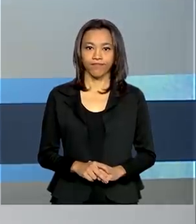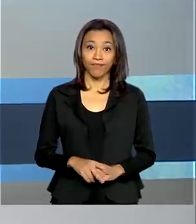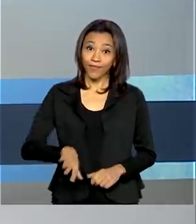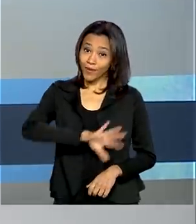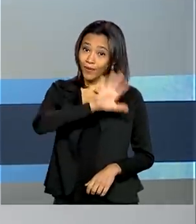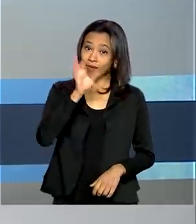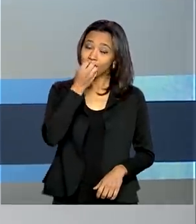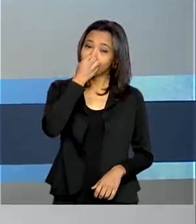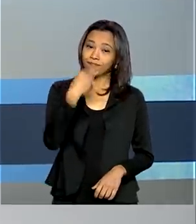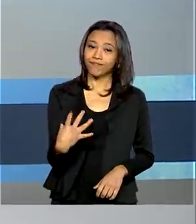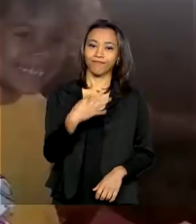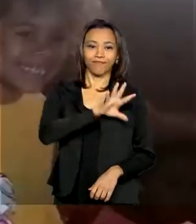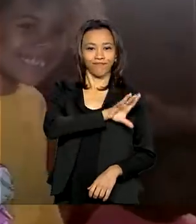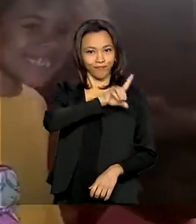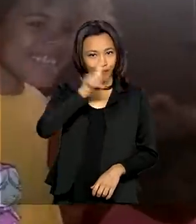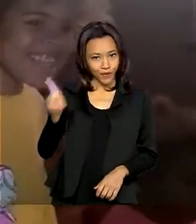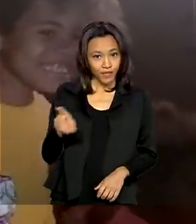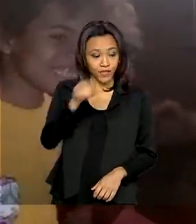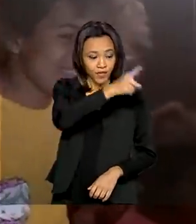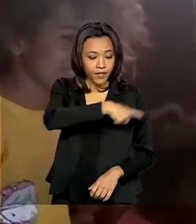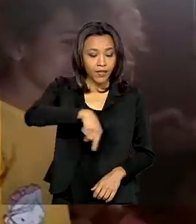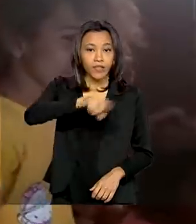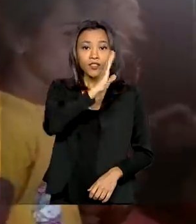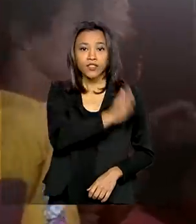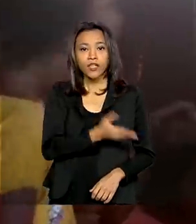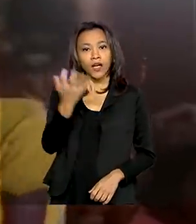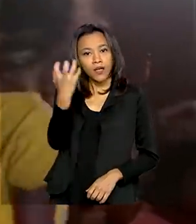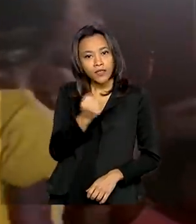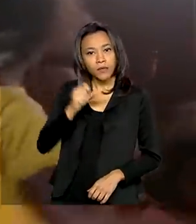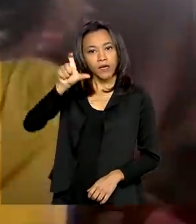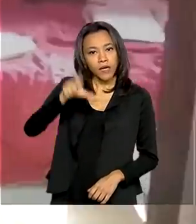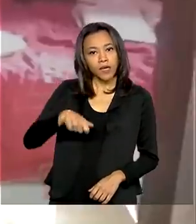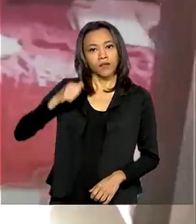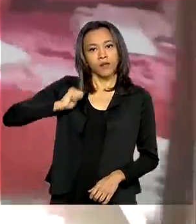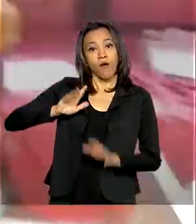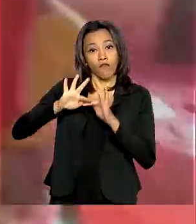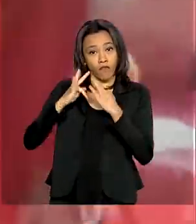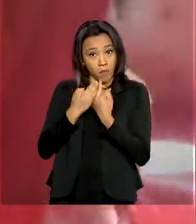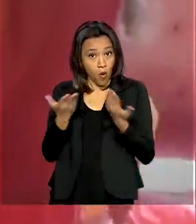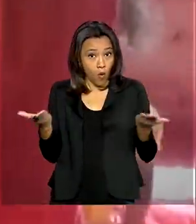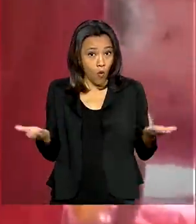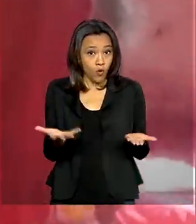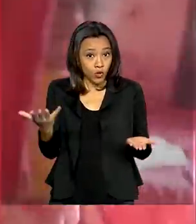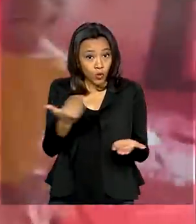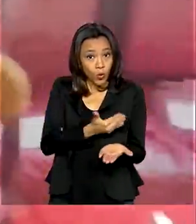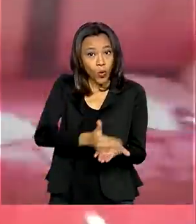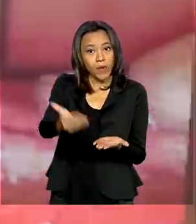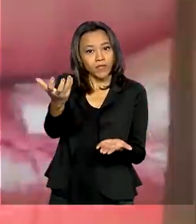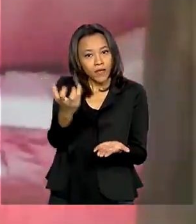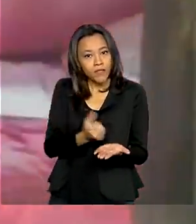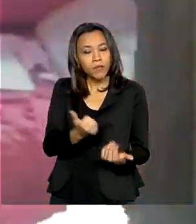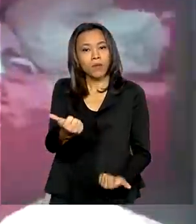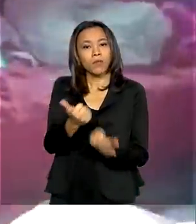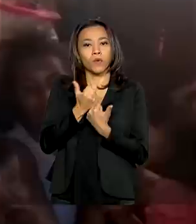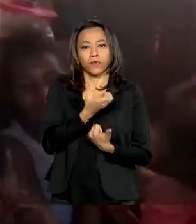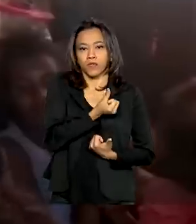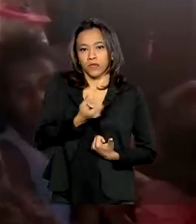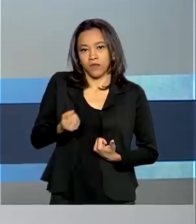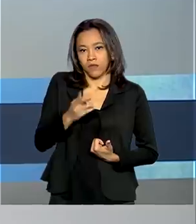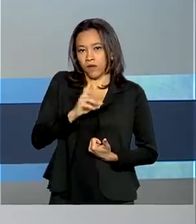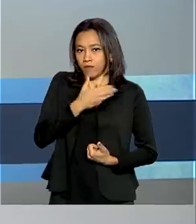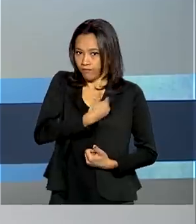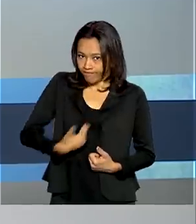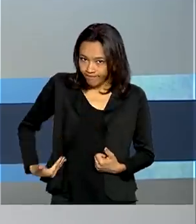Olá, bom dia. Beneficiários do Bolsa Família começam a receber hoje auxílio emergencial de 600 reais.